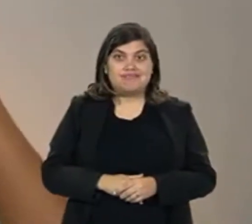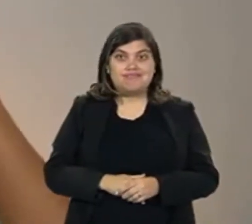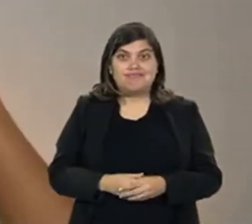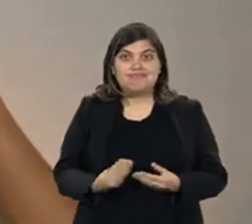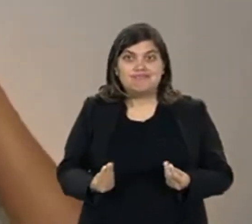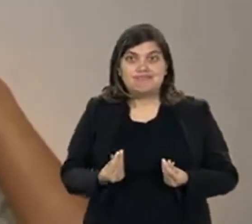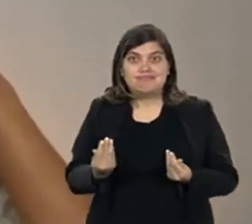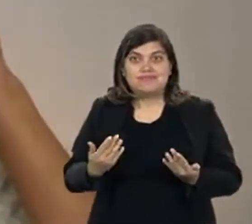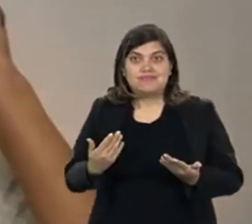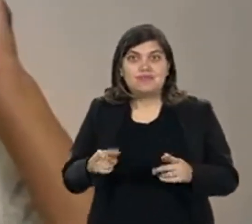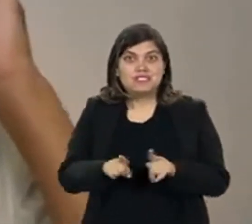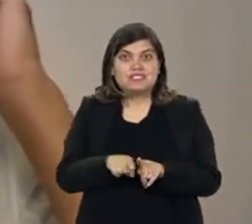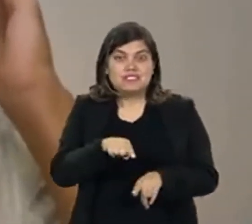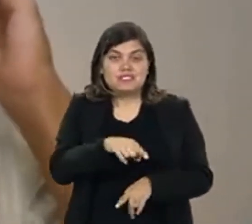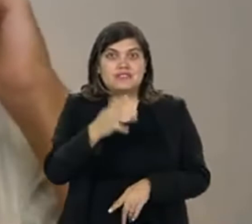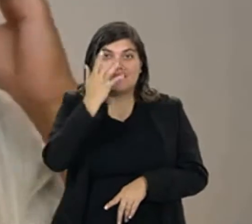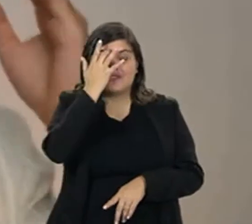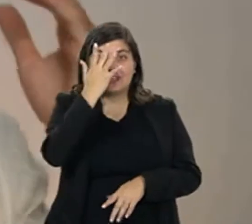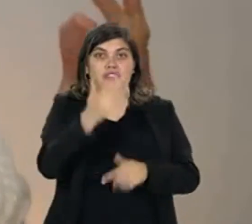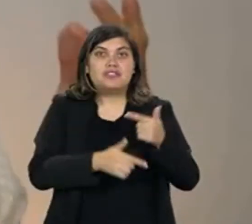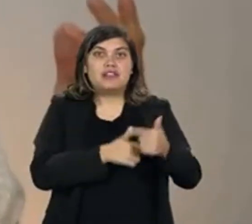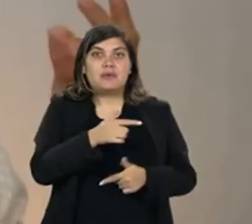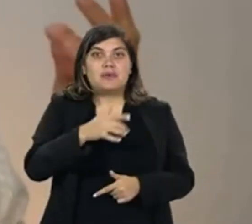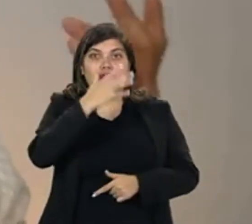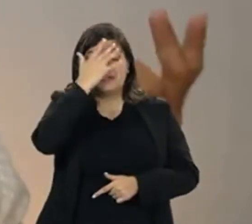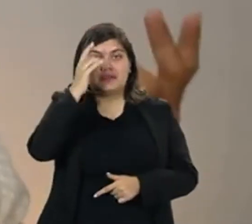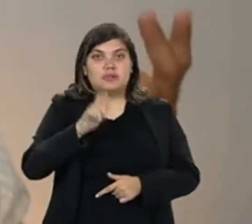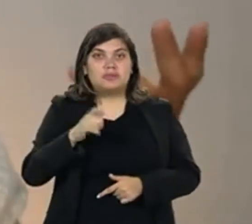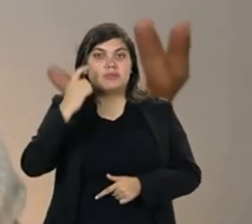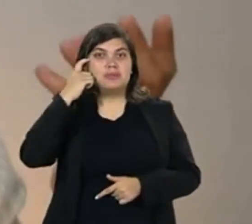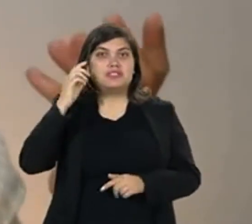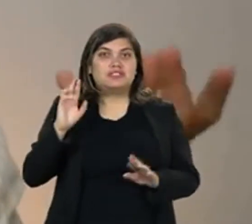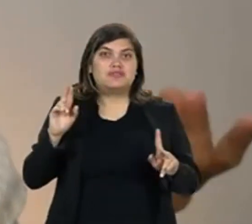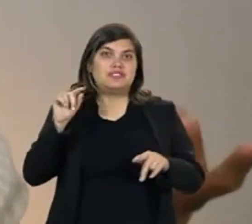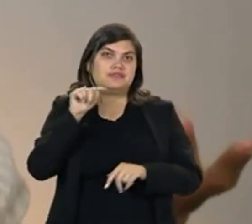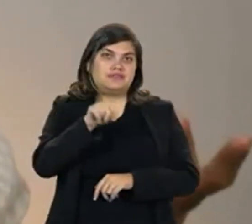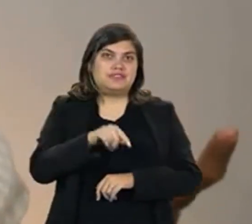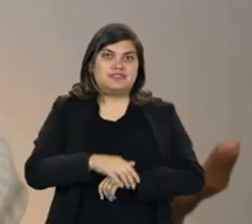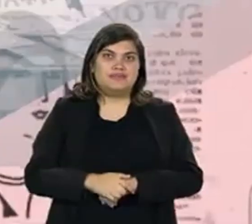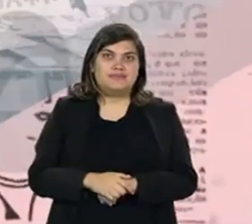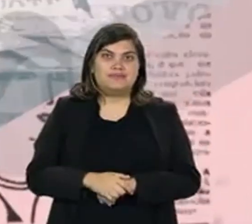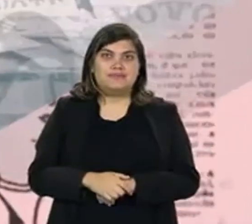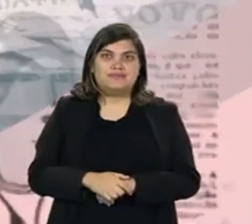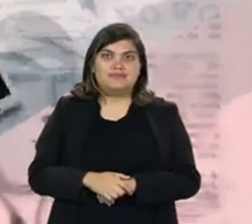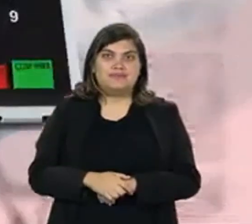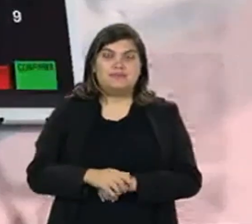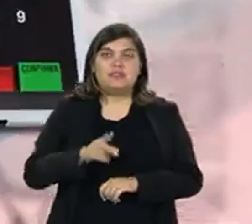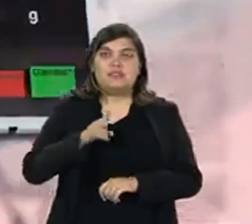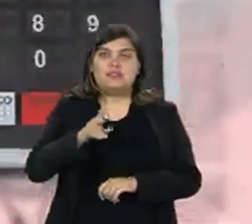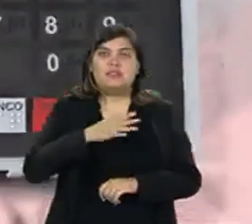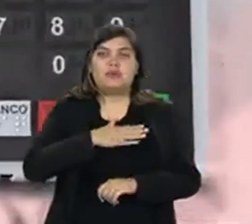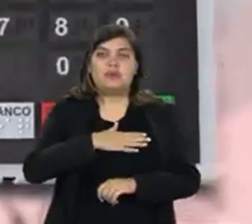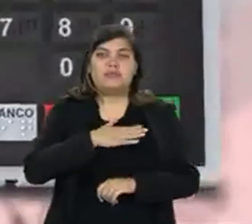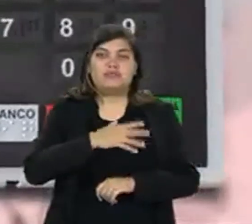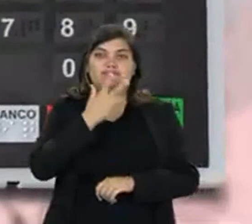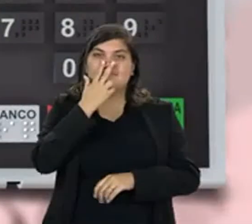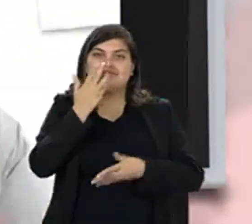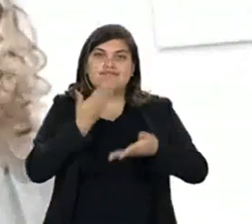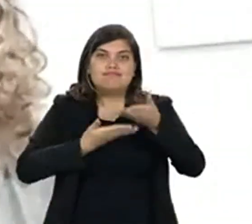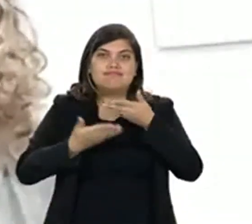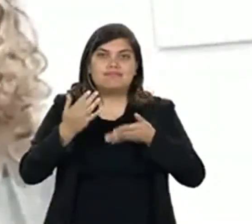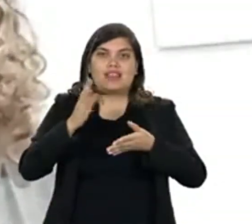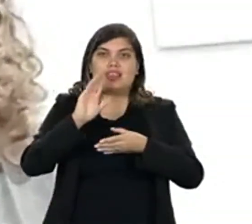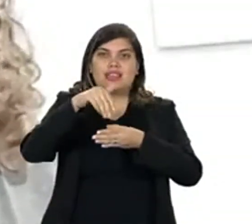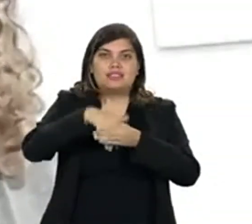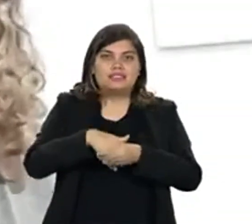Você está ajudando, você está facilitando muito o trabalho de quem pensa é diferente de você. Eu sempre gostei